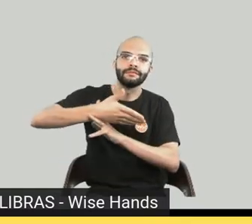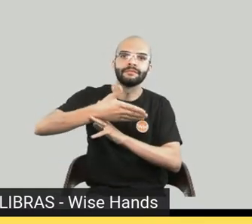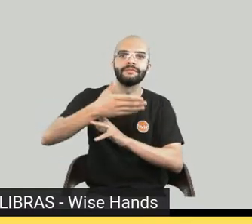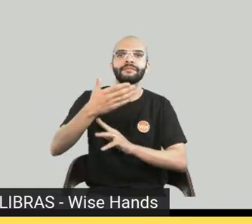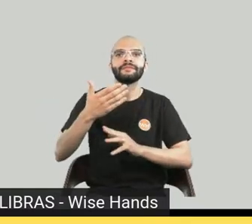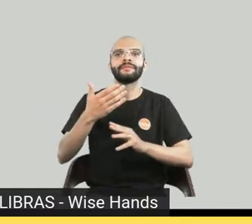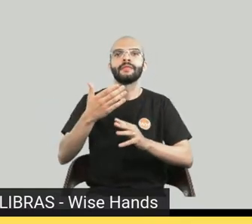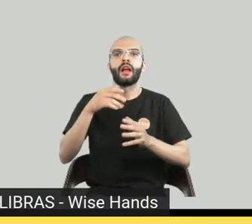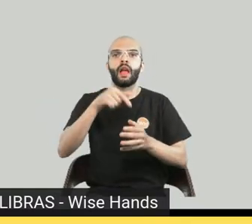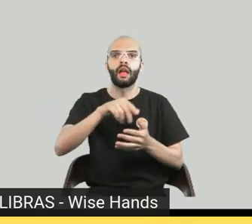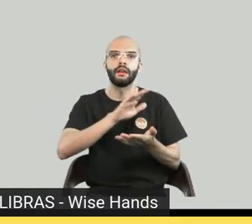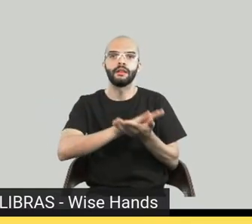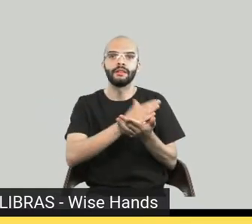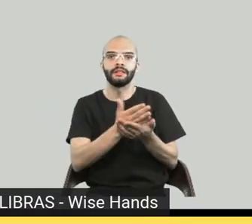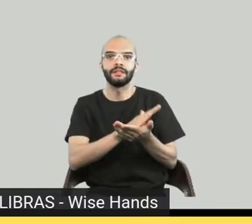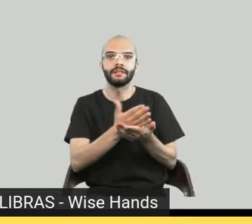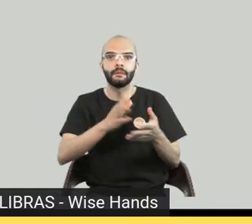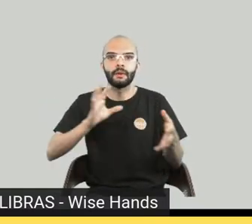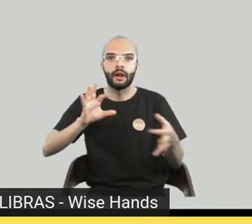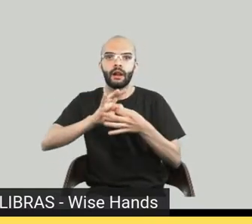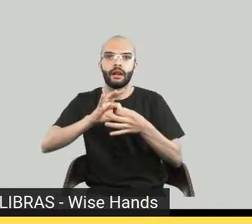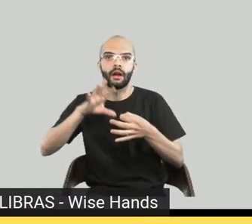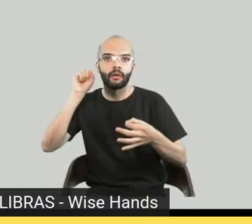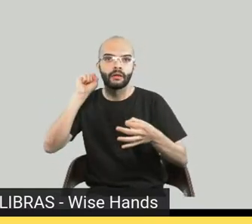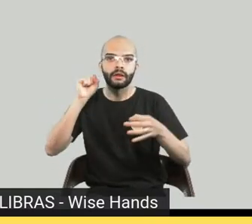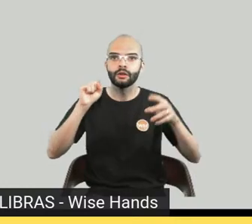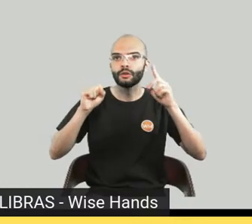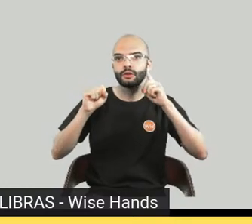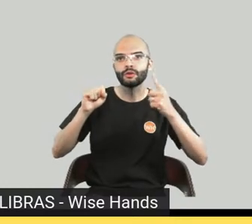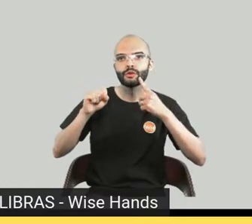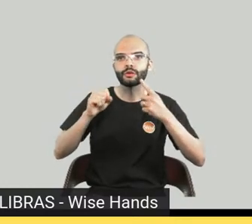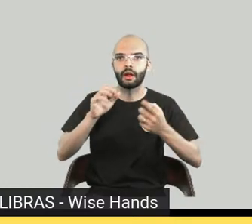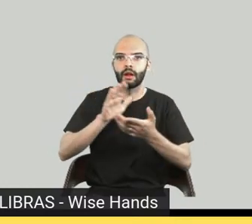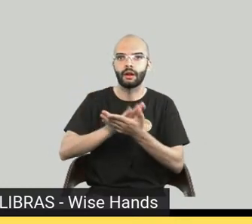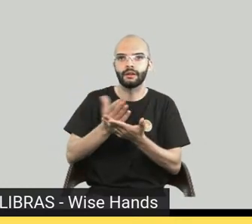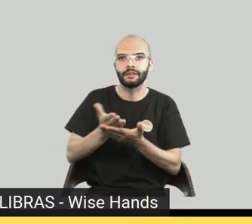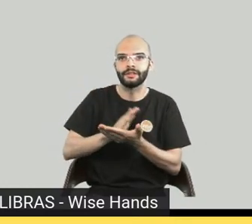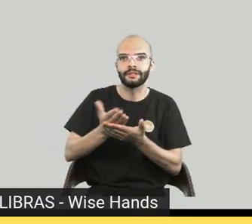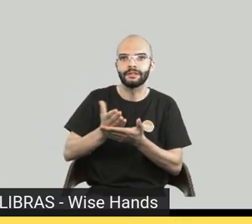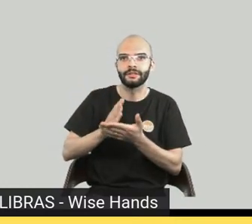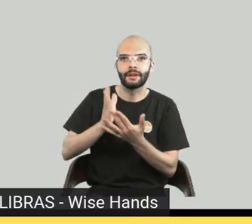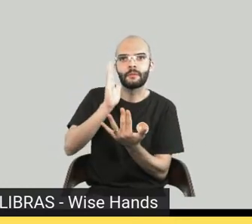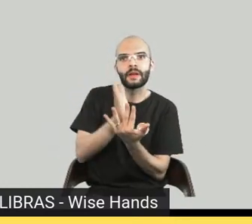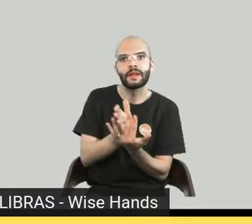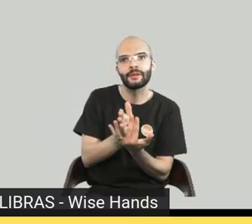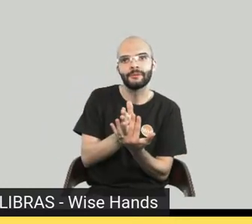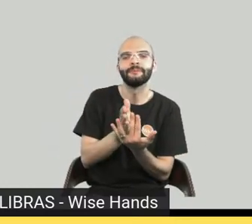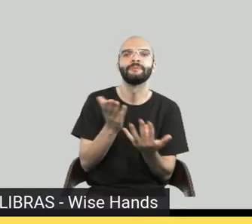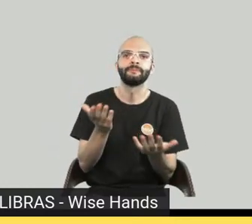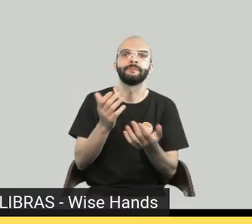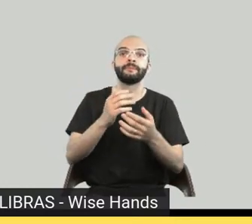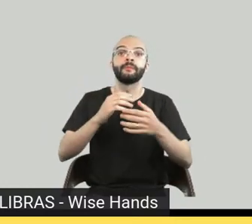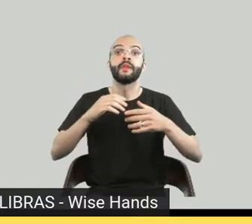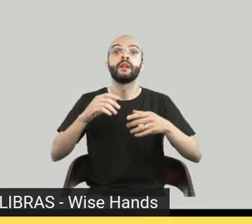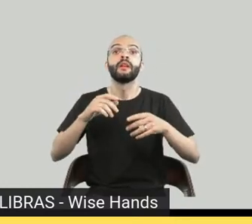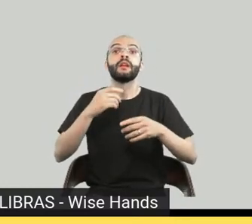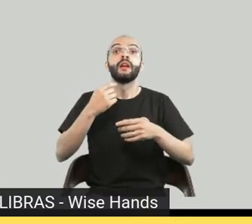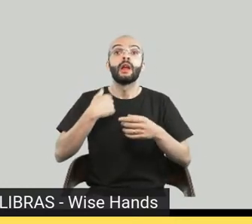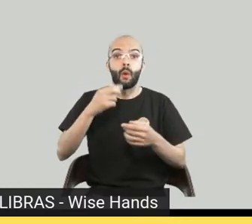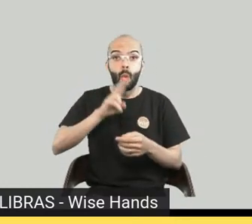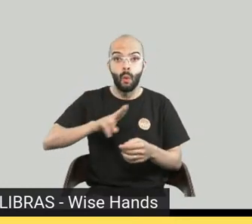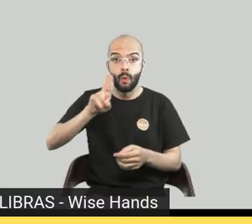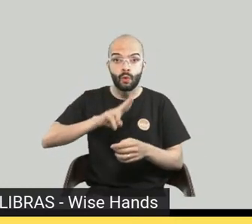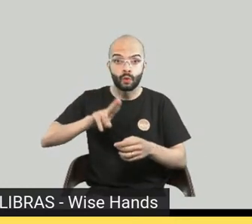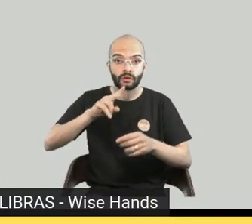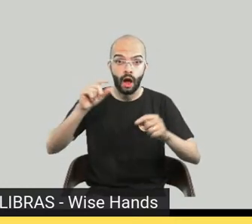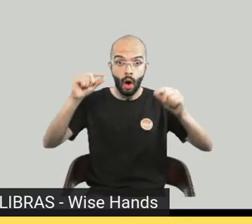a legenda que muitos surdos não têm o domínio do português e colocava a língua de sinais